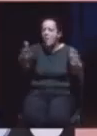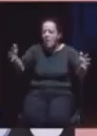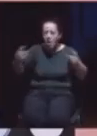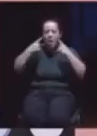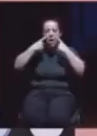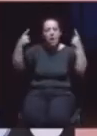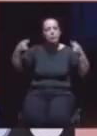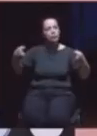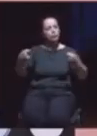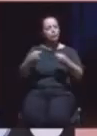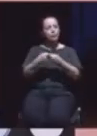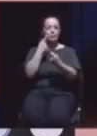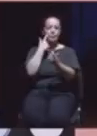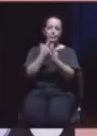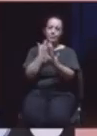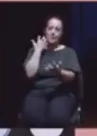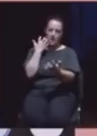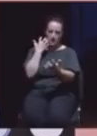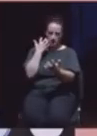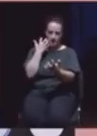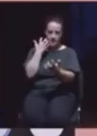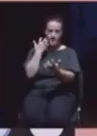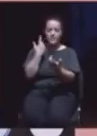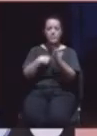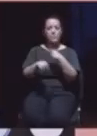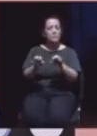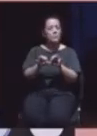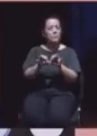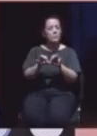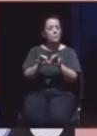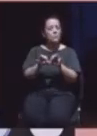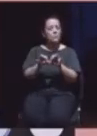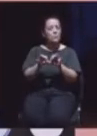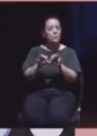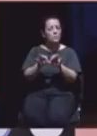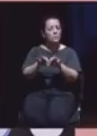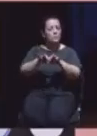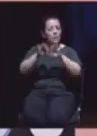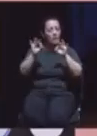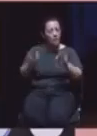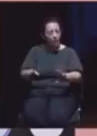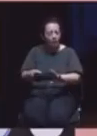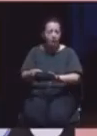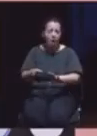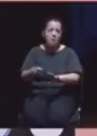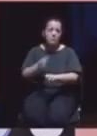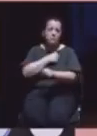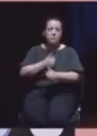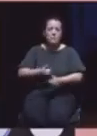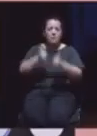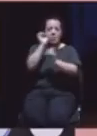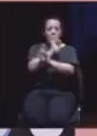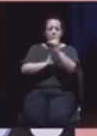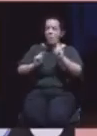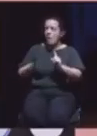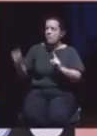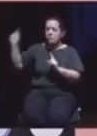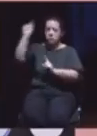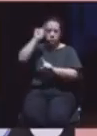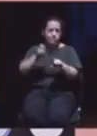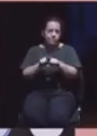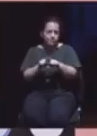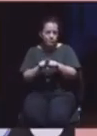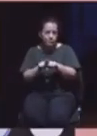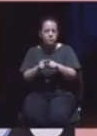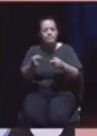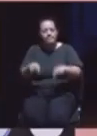público da capital, à semelhança do praticado noutras cidades europeias, desenvolvendo-as